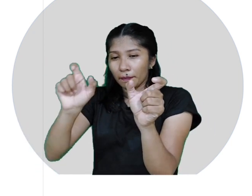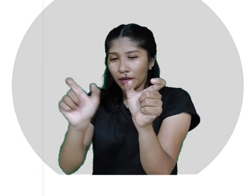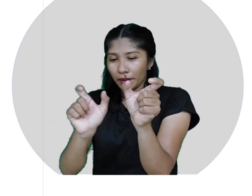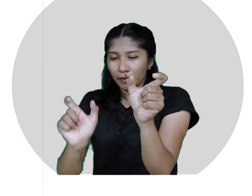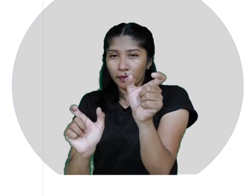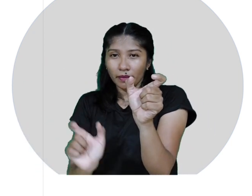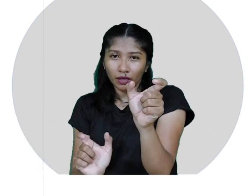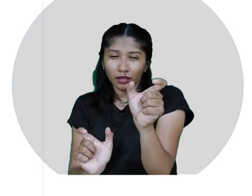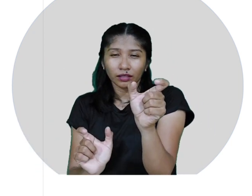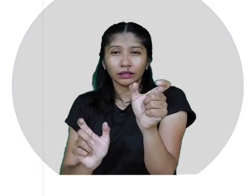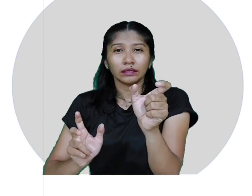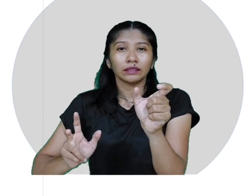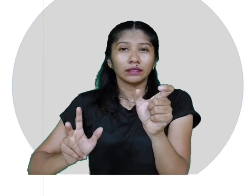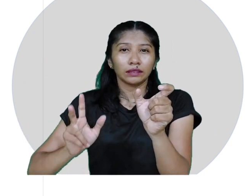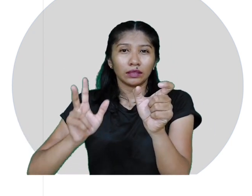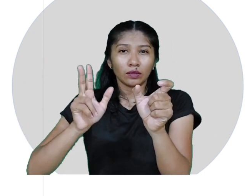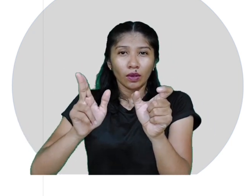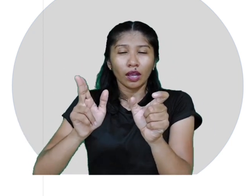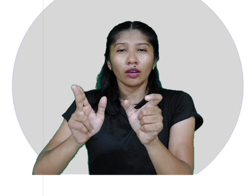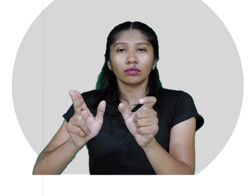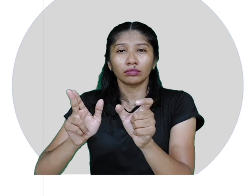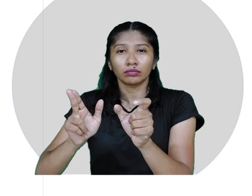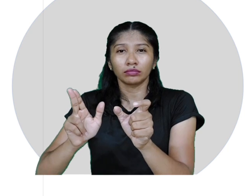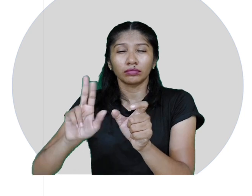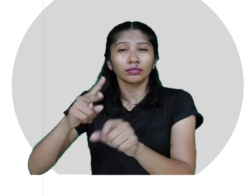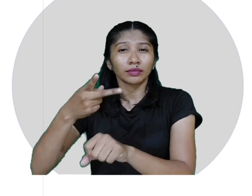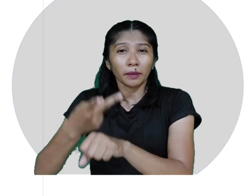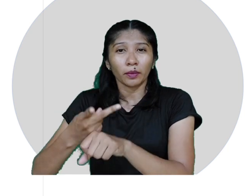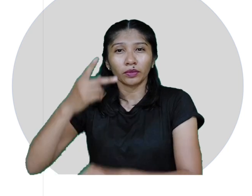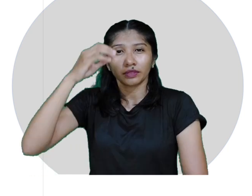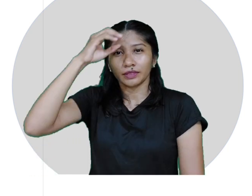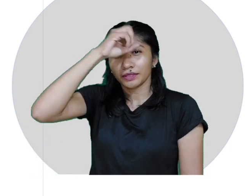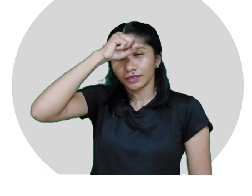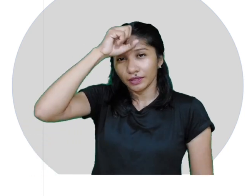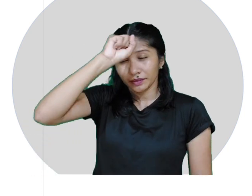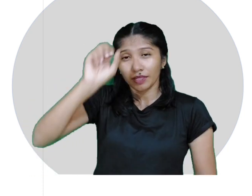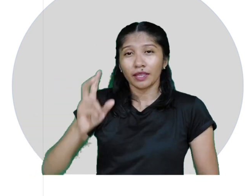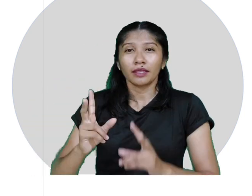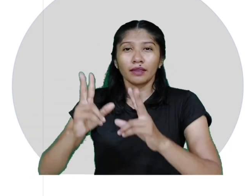possuem as mesmas desinências que encontraremos no primeiro tipo.